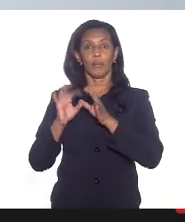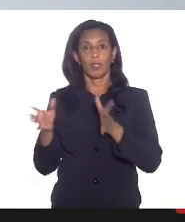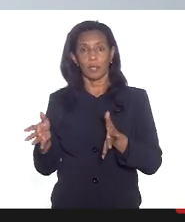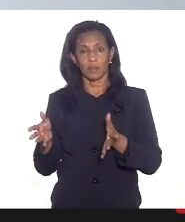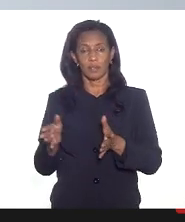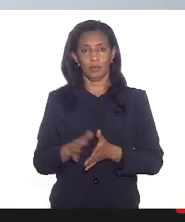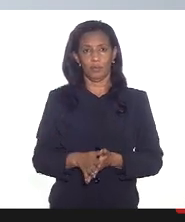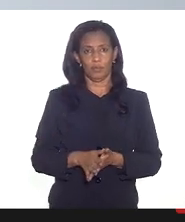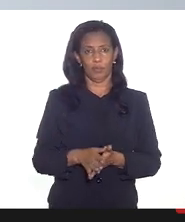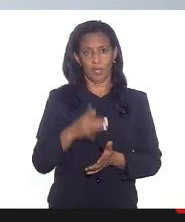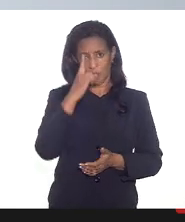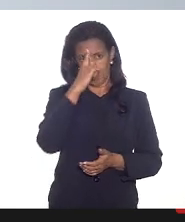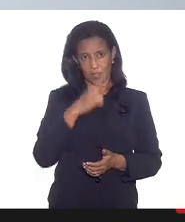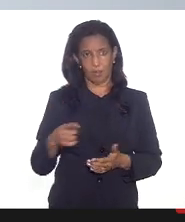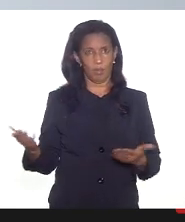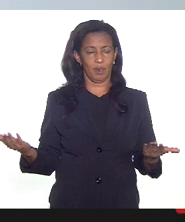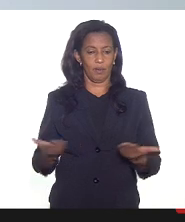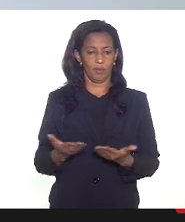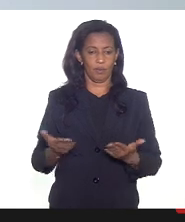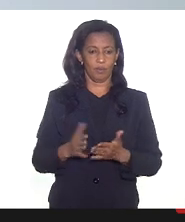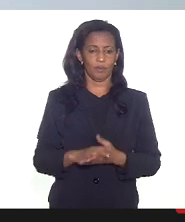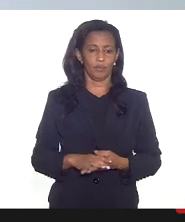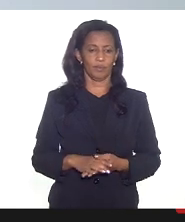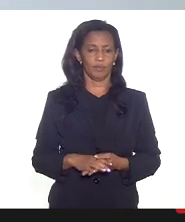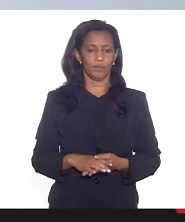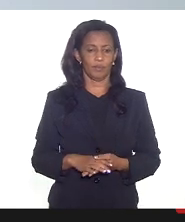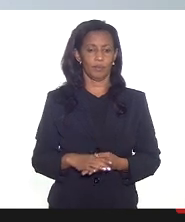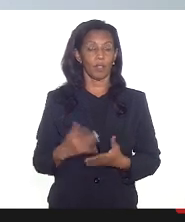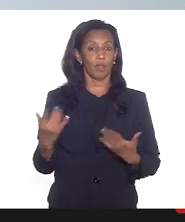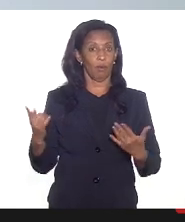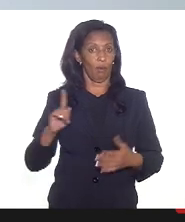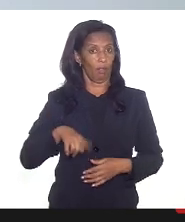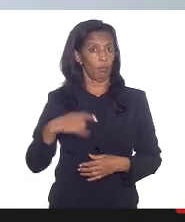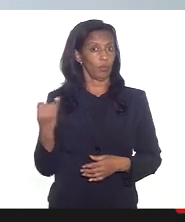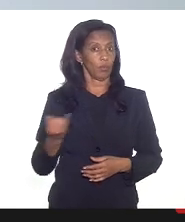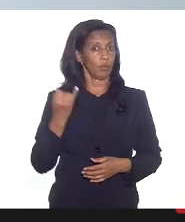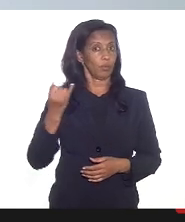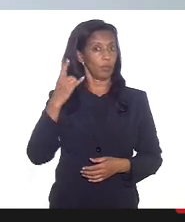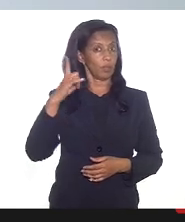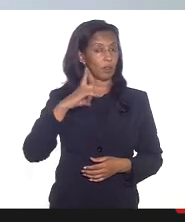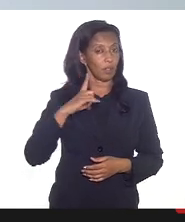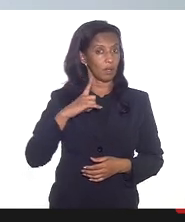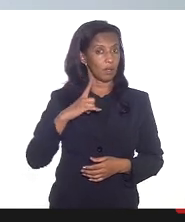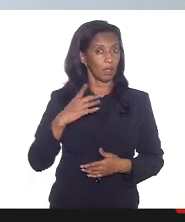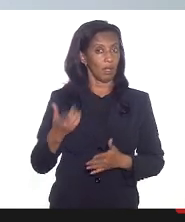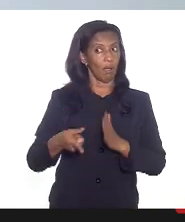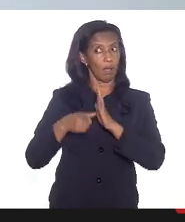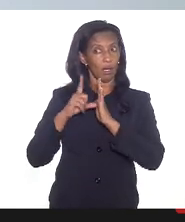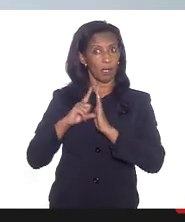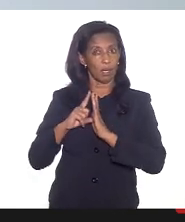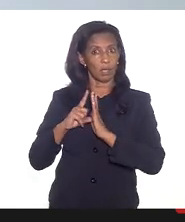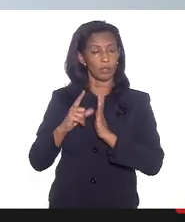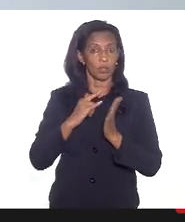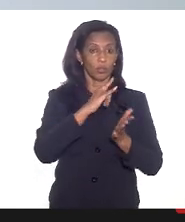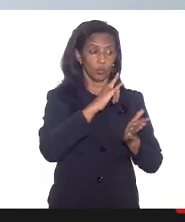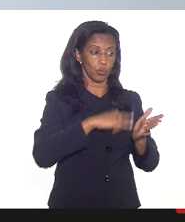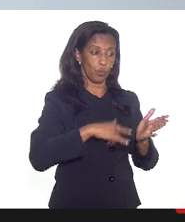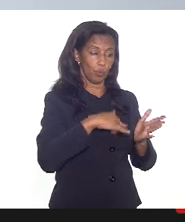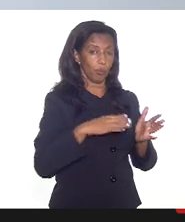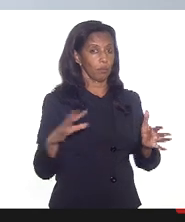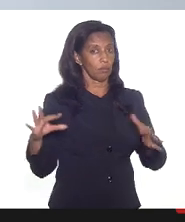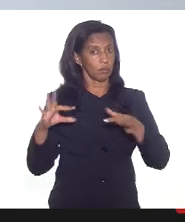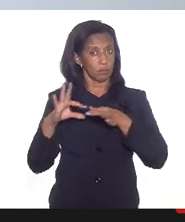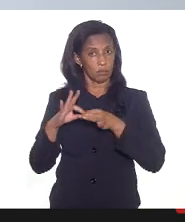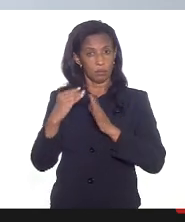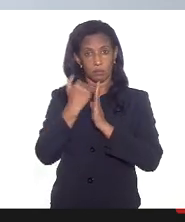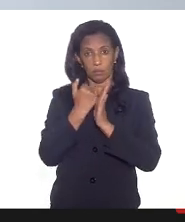que teve essa semana agora então é muito importante a gente ter o quanto antes esses documentos alinhados